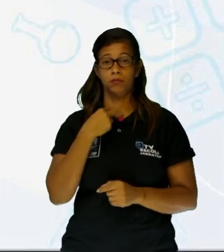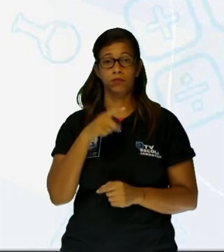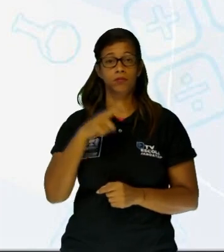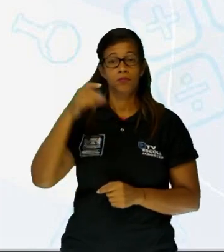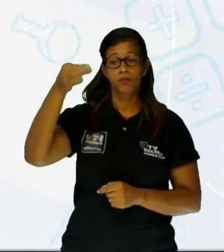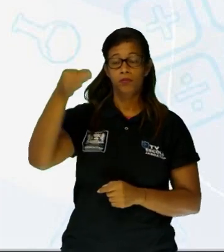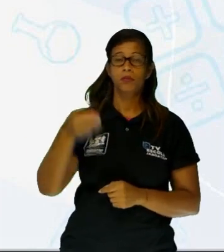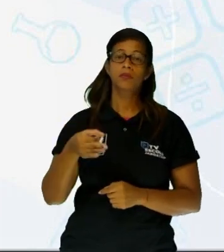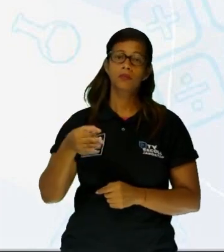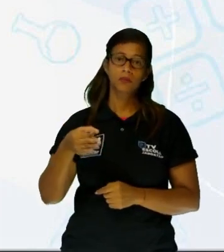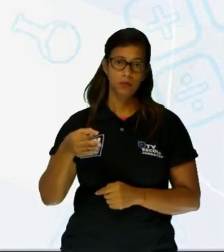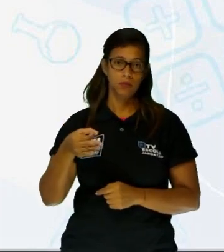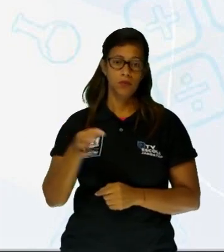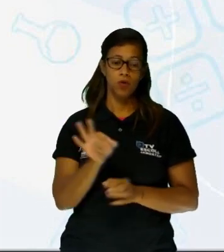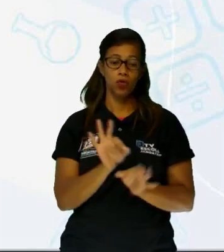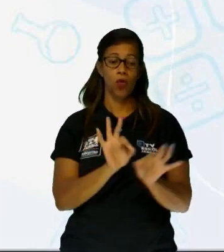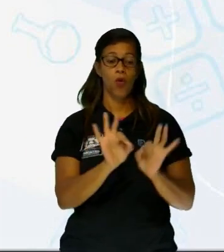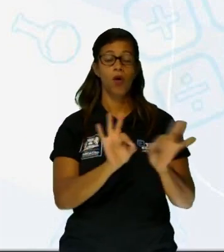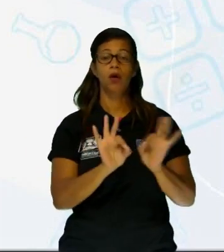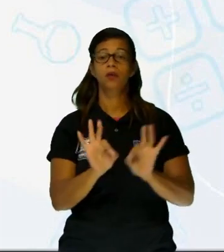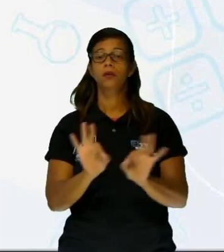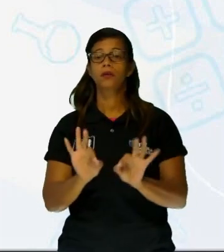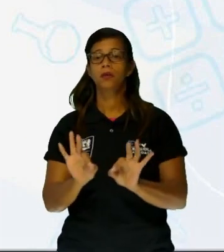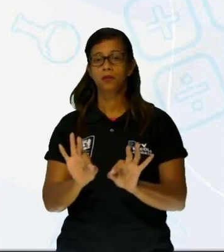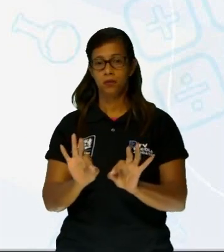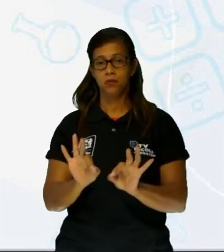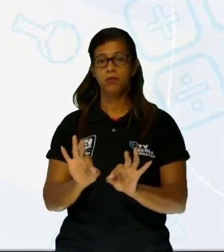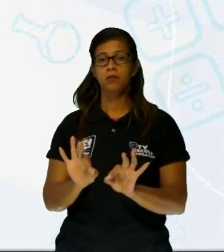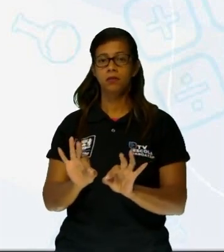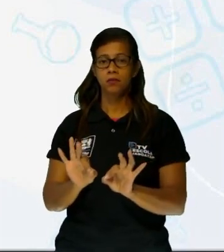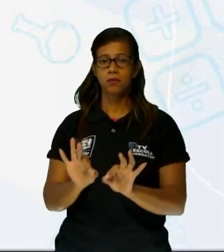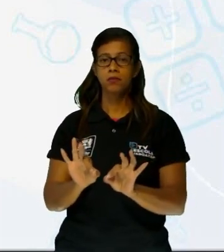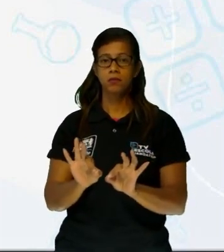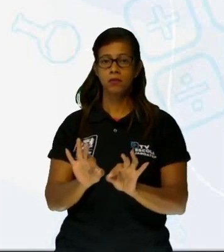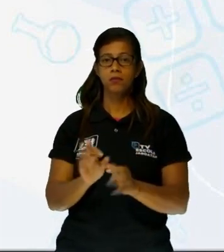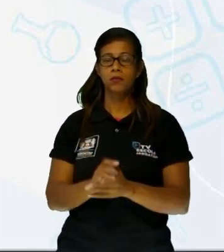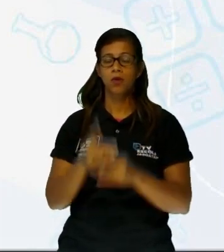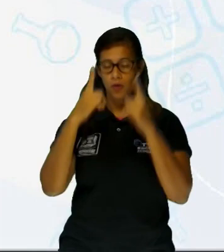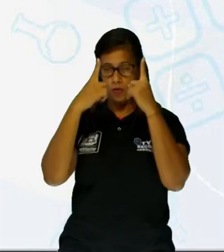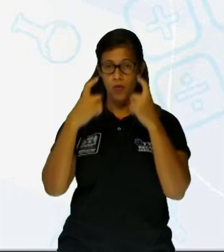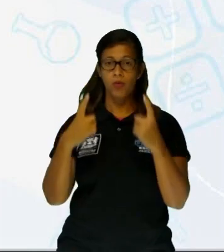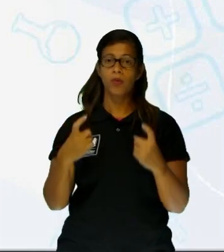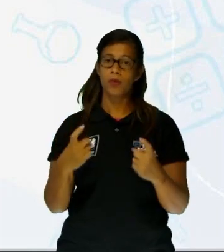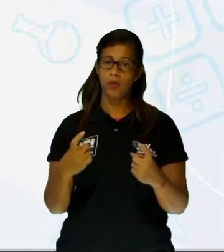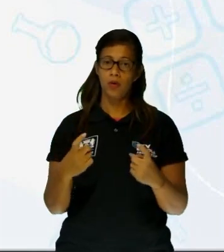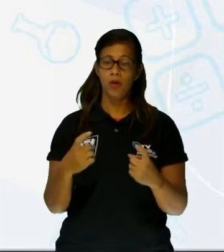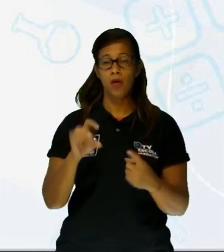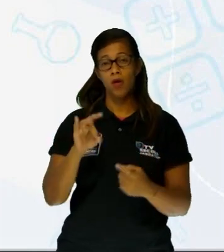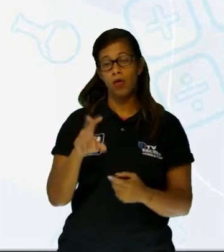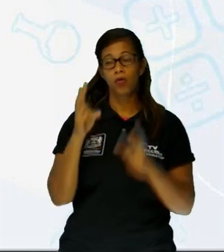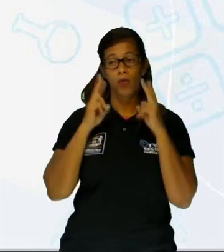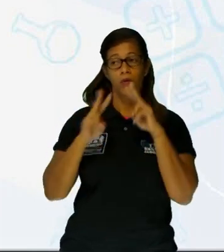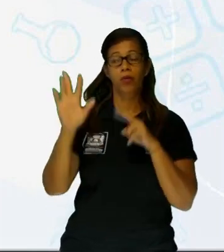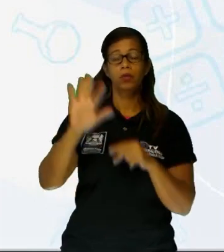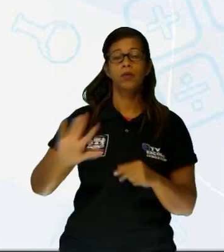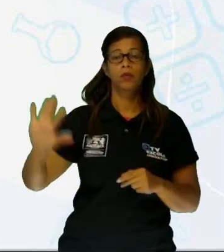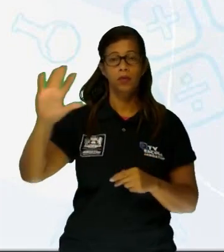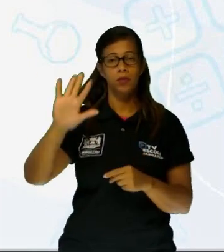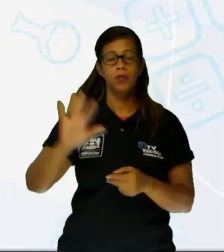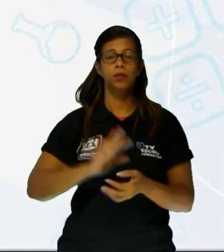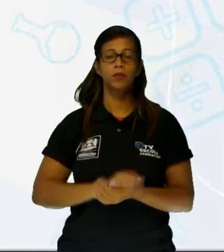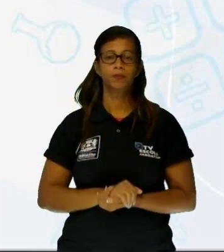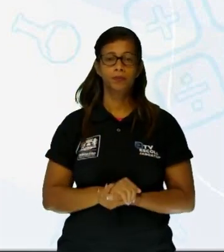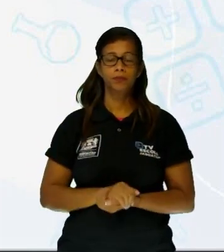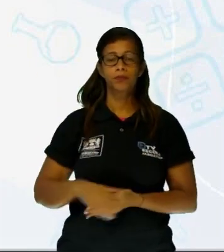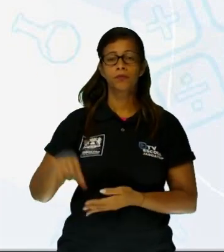eles são organizados e que agem com violência só a partir dessa imagem. Isso ainda é pouco para a gente afirmar isso, tá? A letra C.